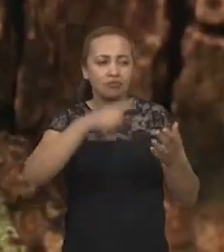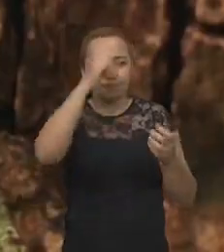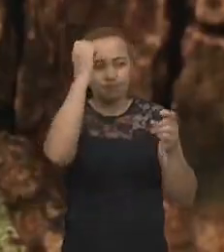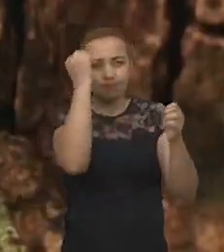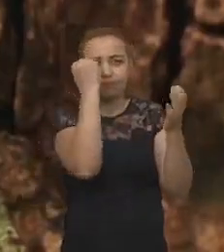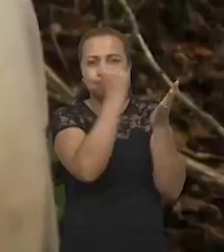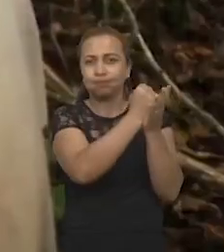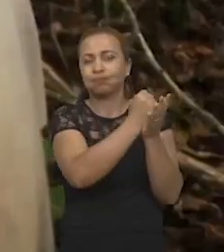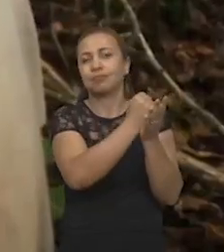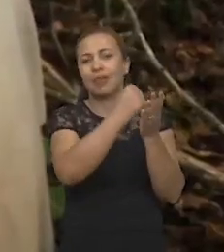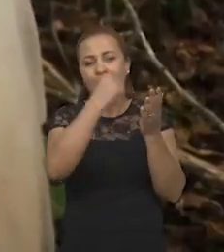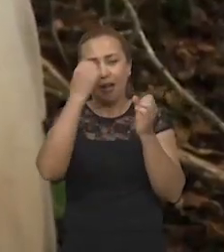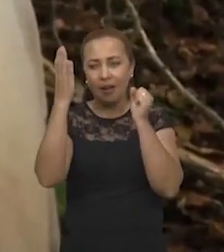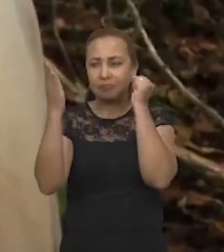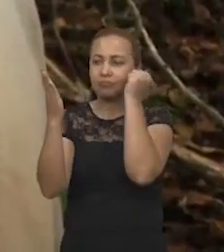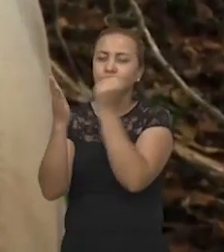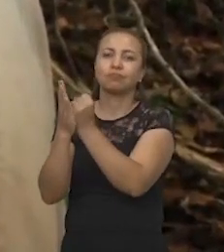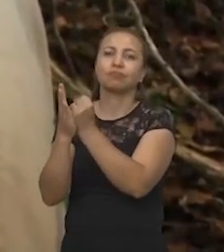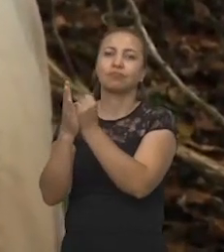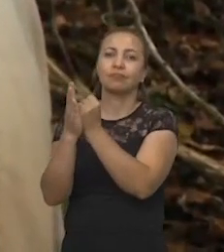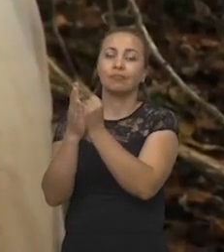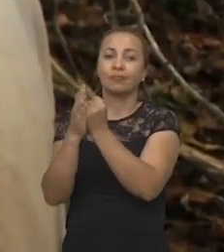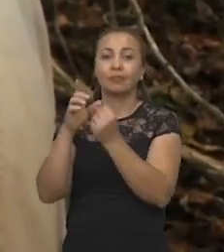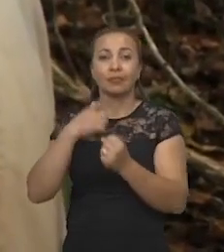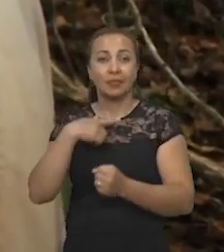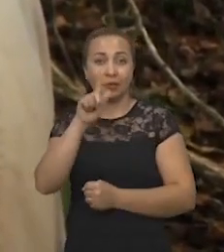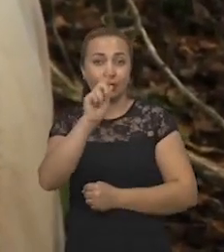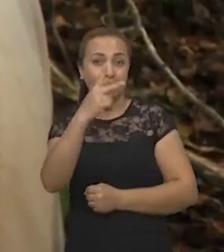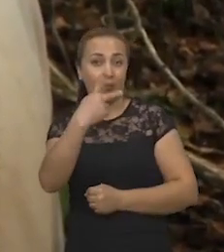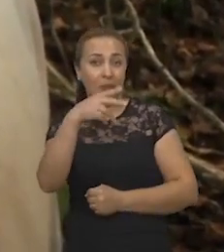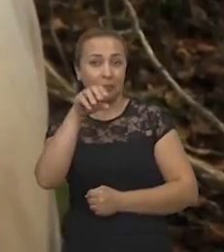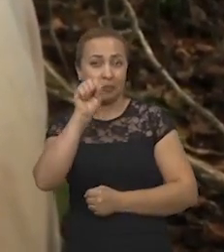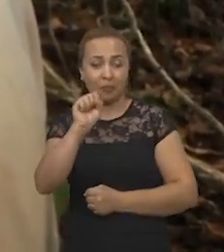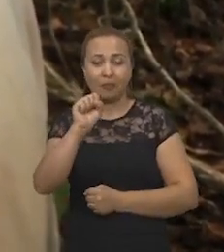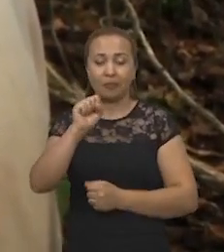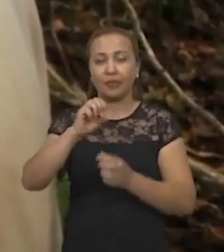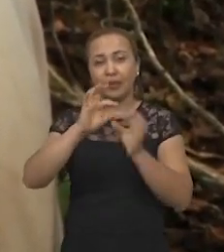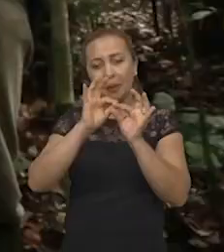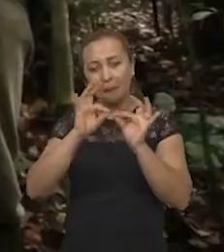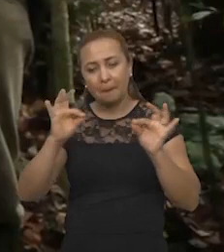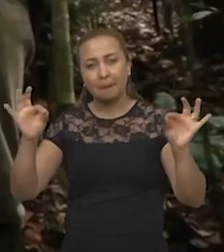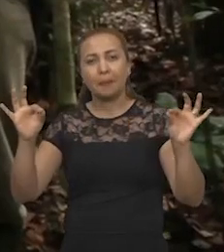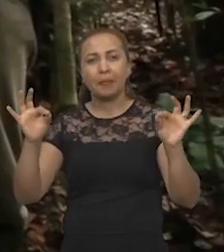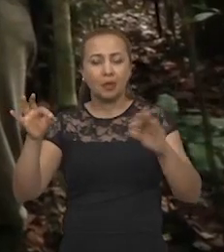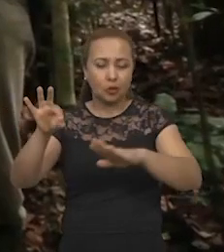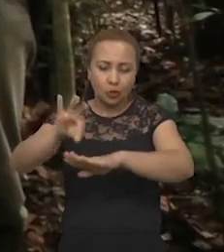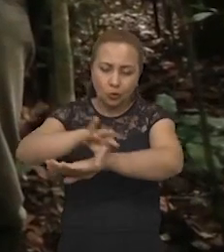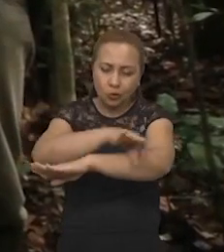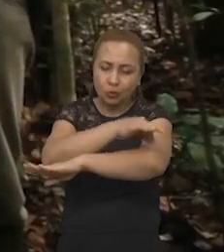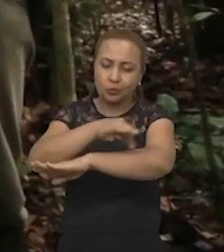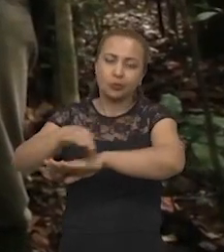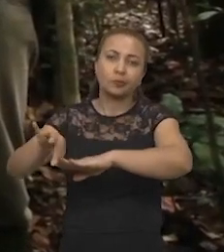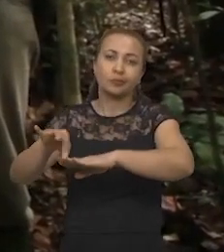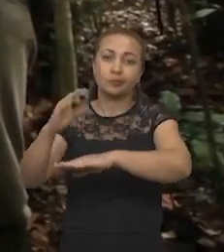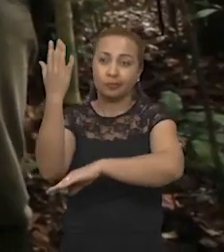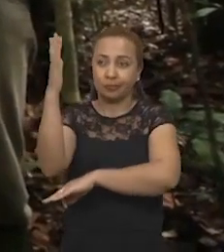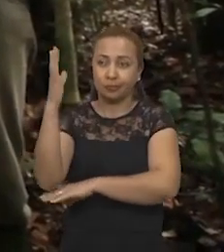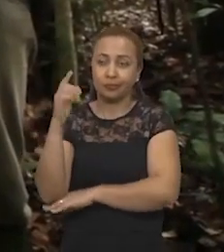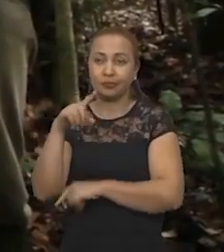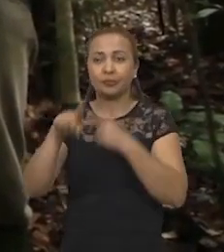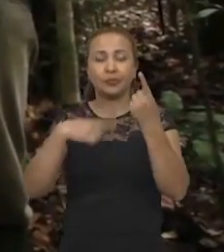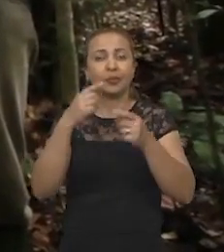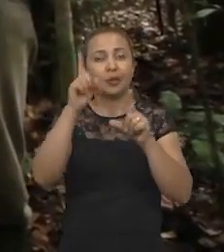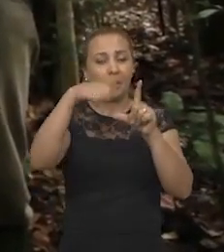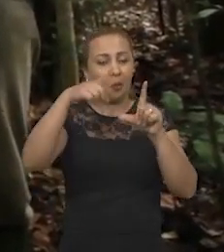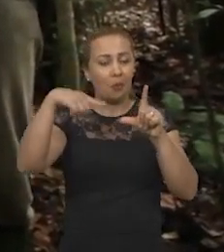árvores matrizes, tomando as coordenadas de GPS, fazendo todas as medições das árvores e para a construção de